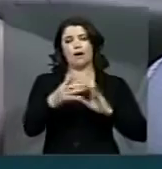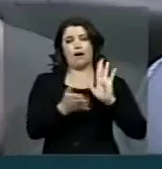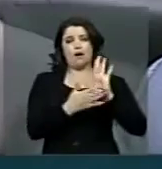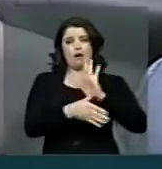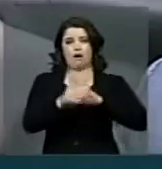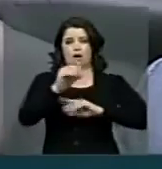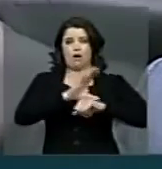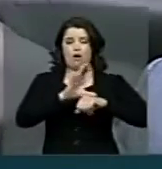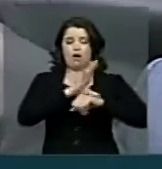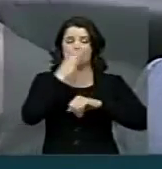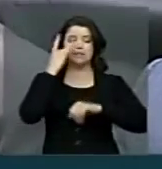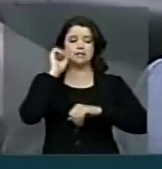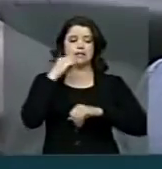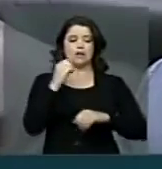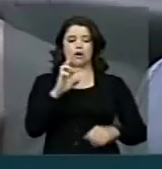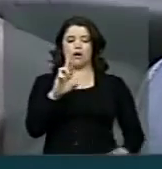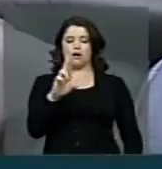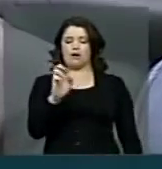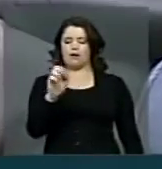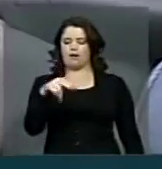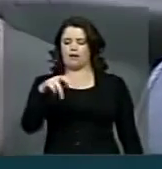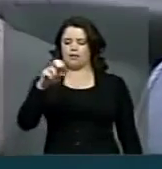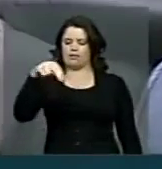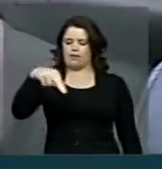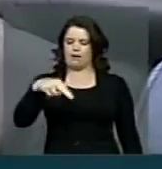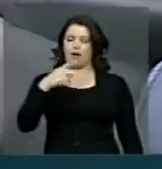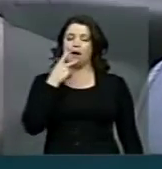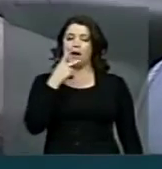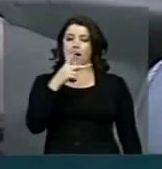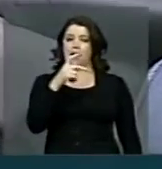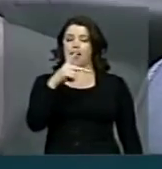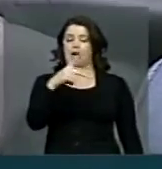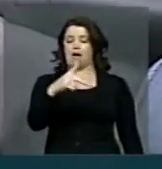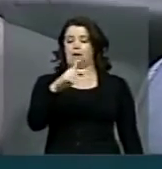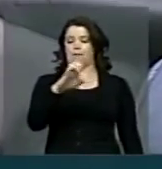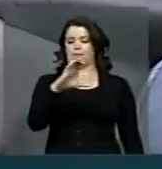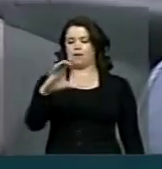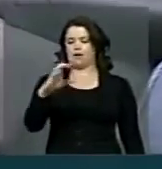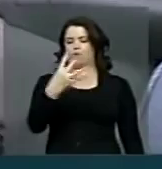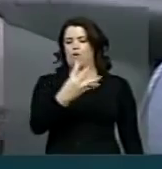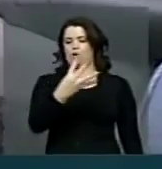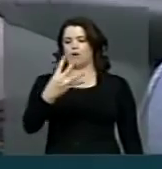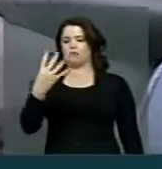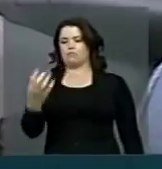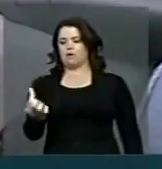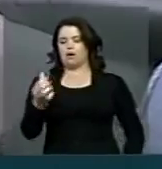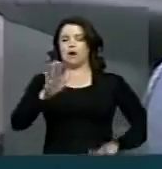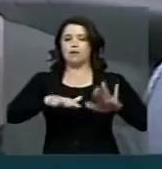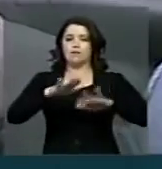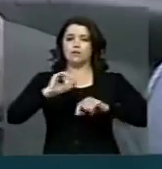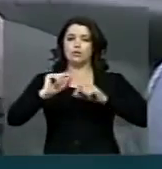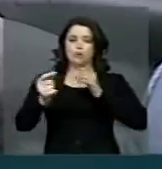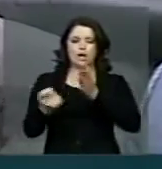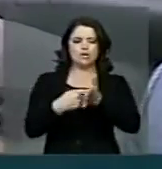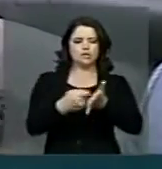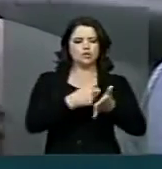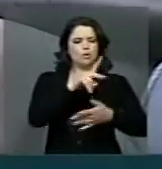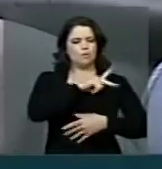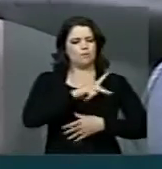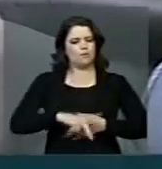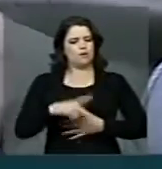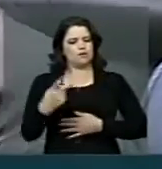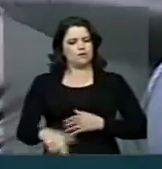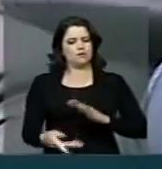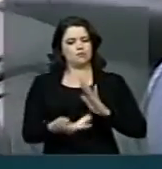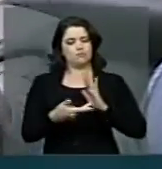do senador Renan Calheiros, a PEC 446, que teve muitas vezes a assinatura do presidente desta